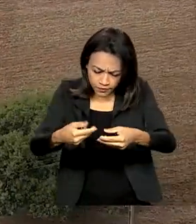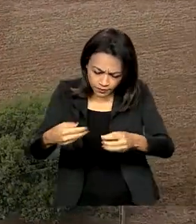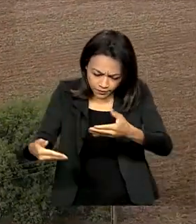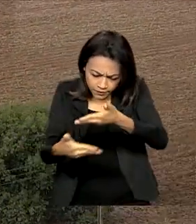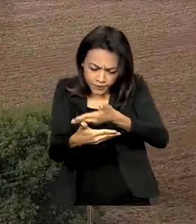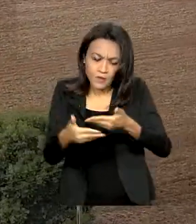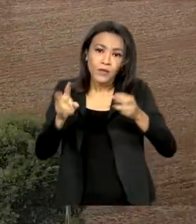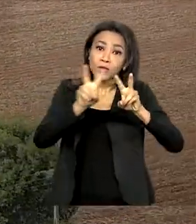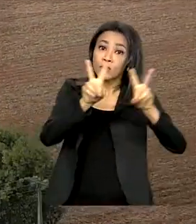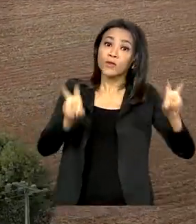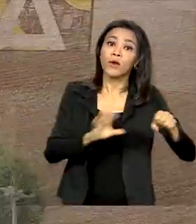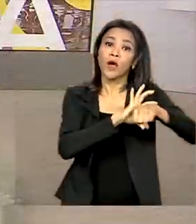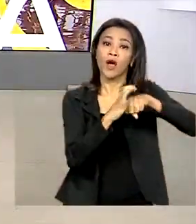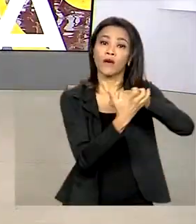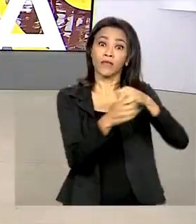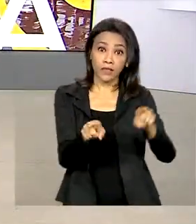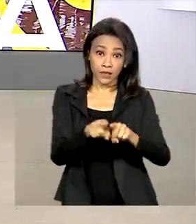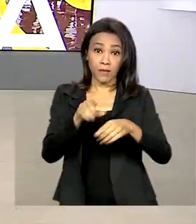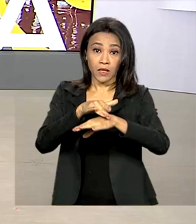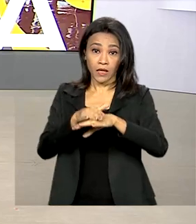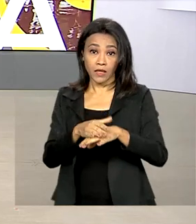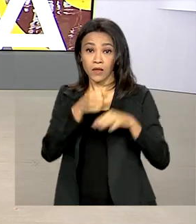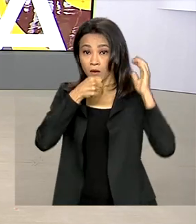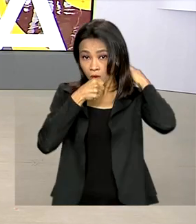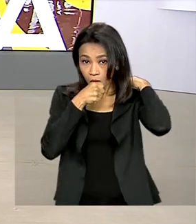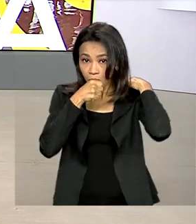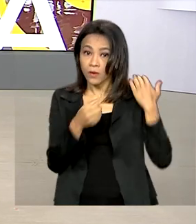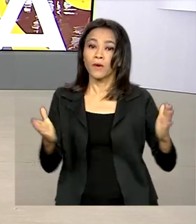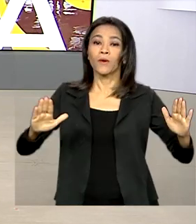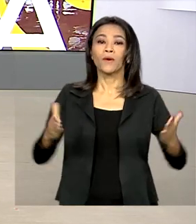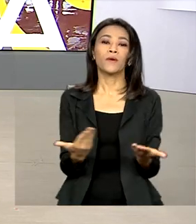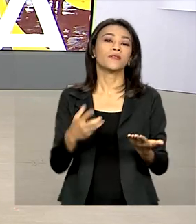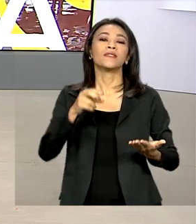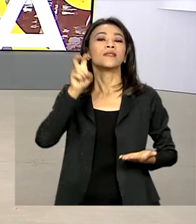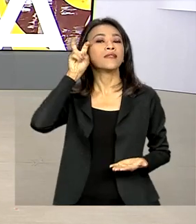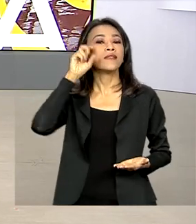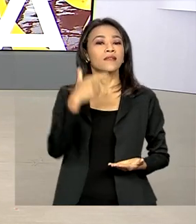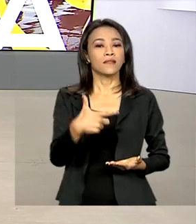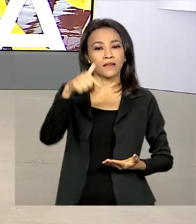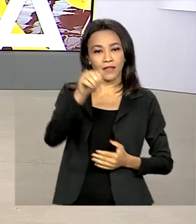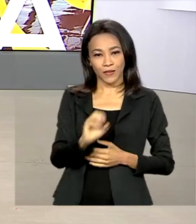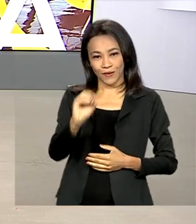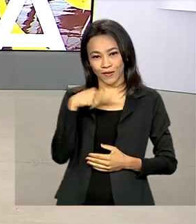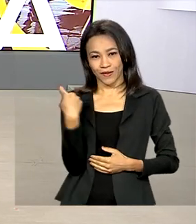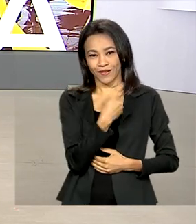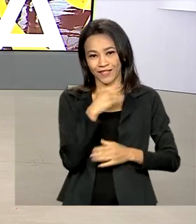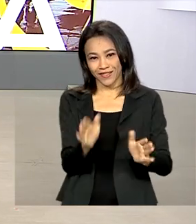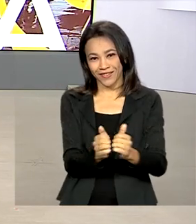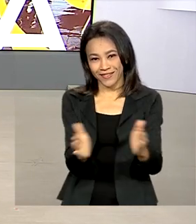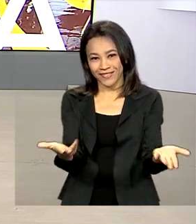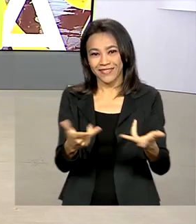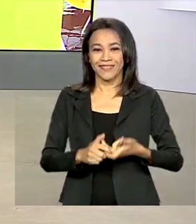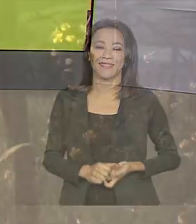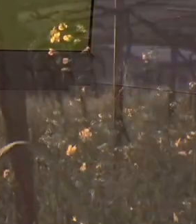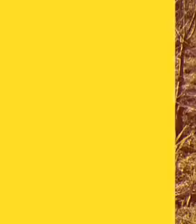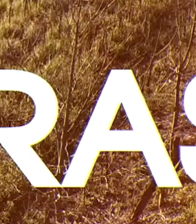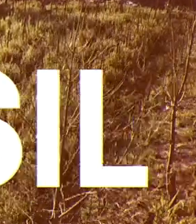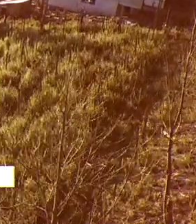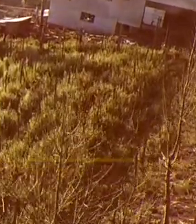e tuberculose. Quinta-feira, 27 de outubro, o Brasil em dia já está no ar.